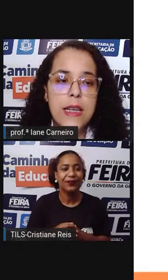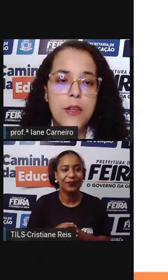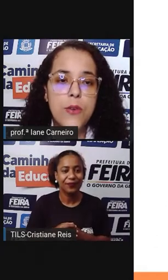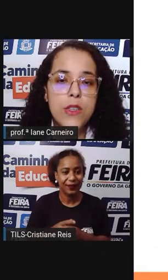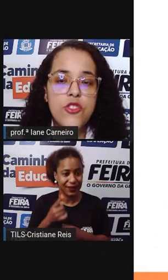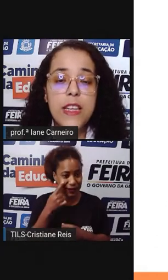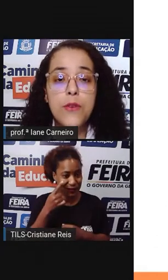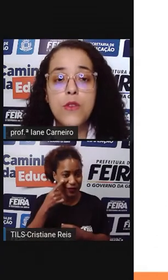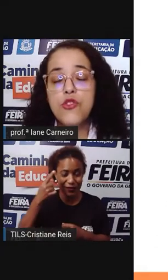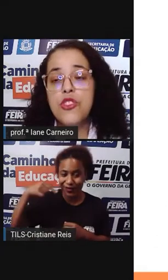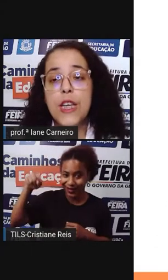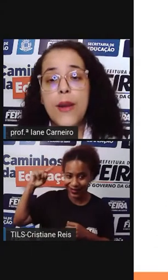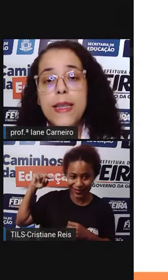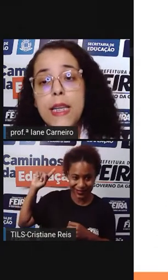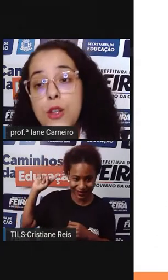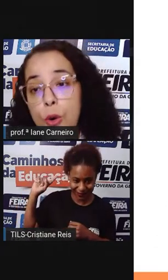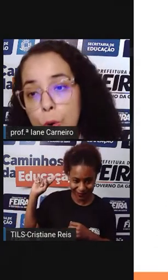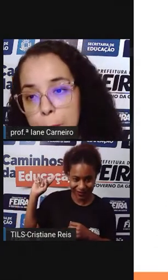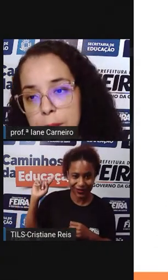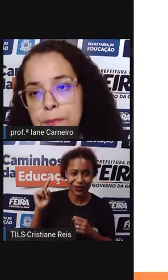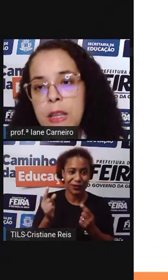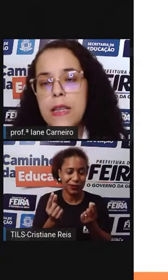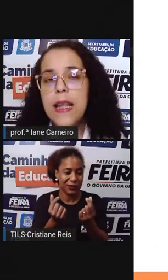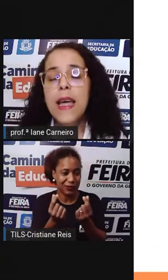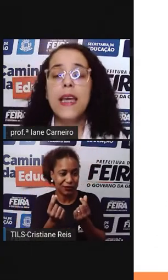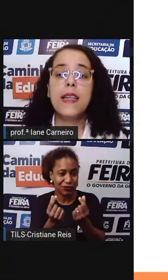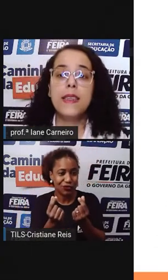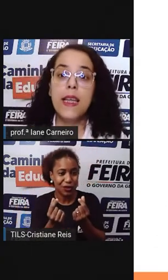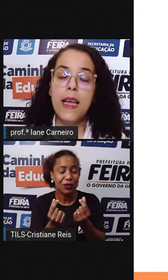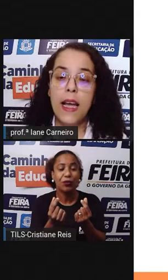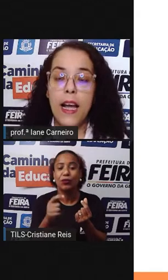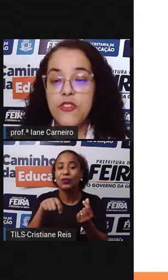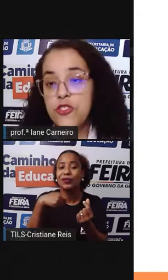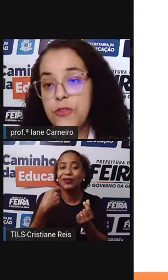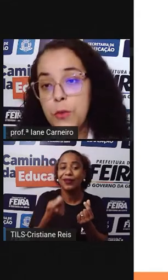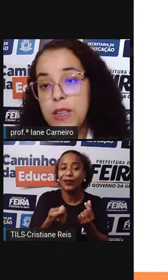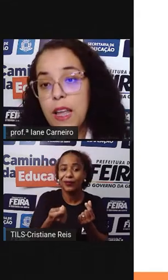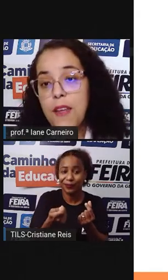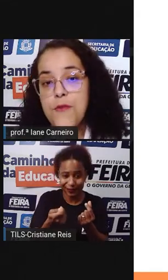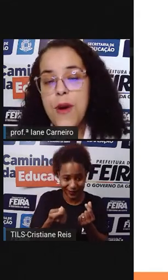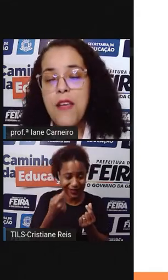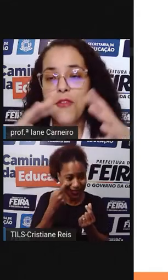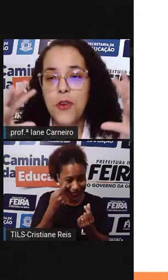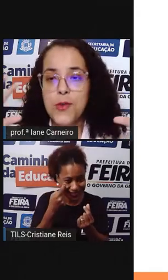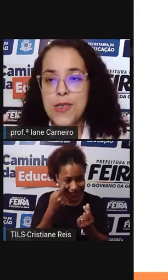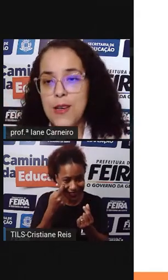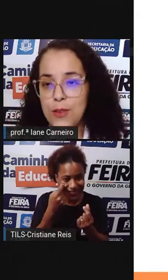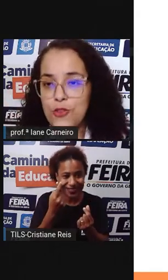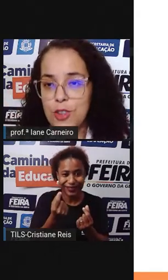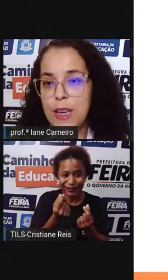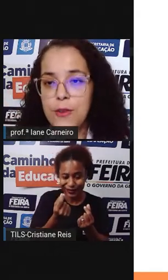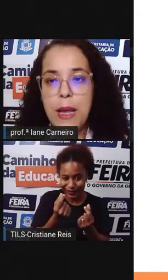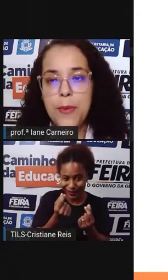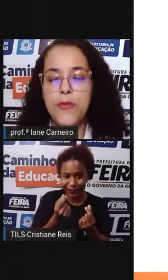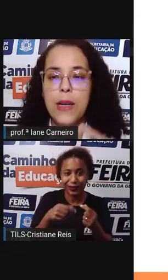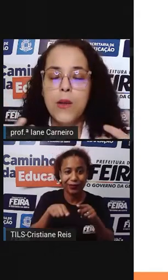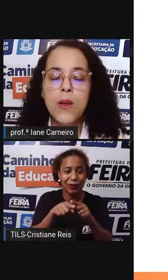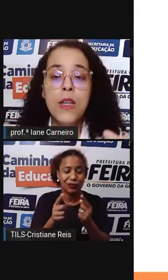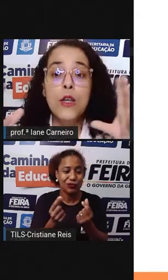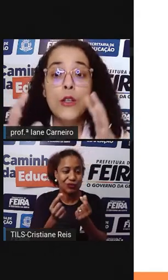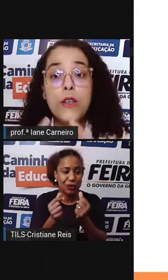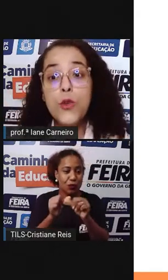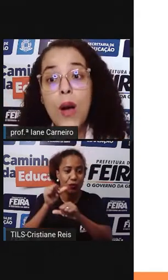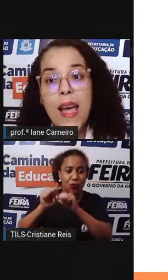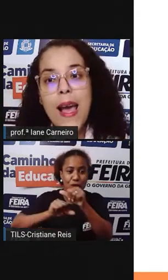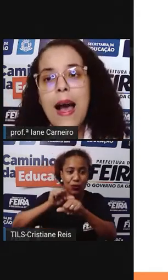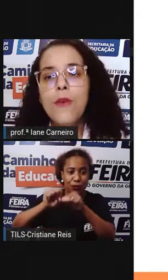aulas anteriores Que o nosso dinheiro Ele tem nome Ele tem A gente viu Que teve uma evolução No dinheiro A Pró falou